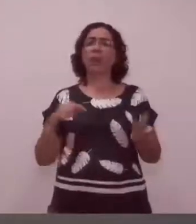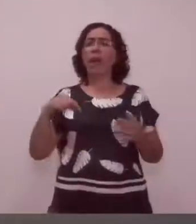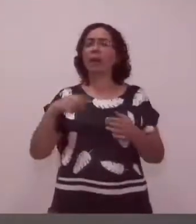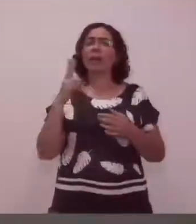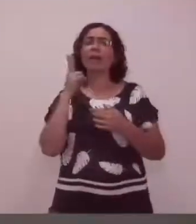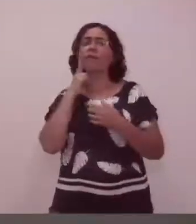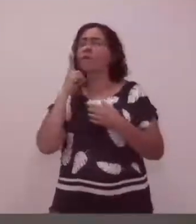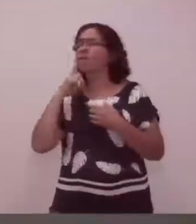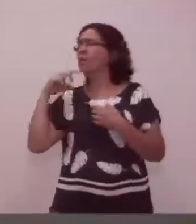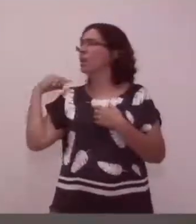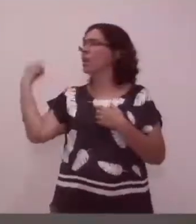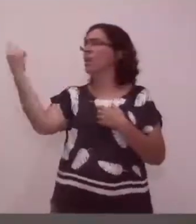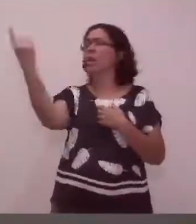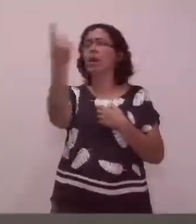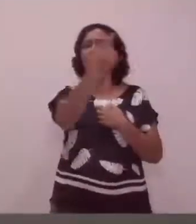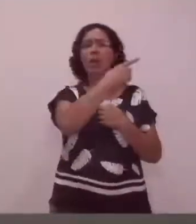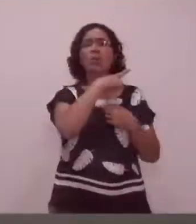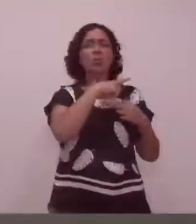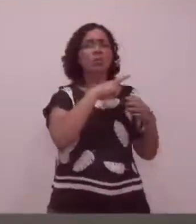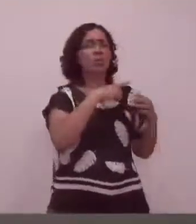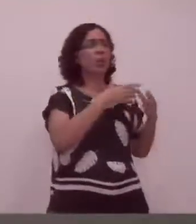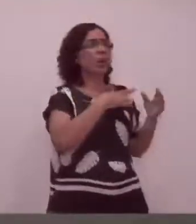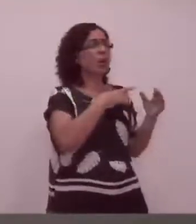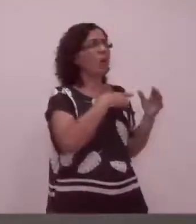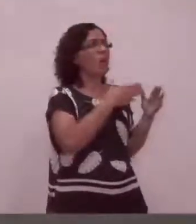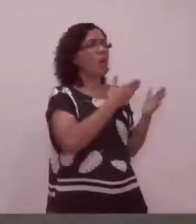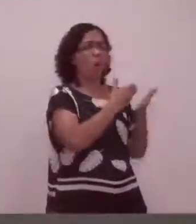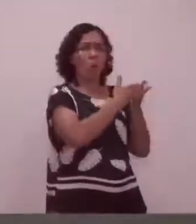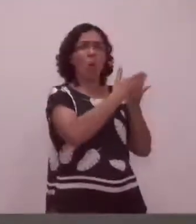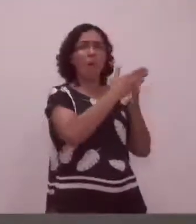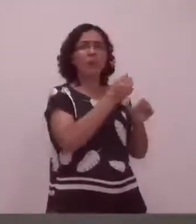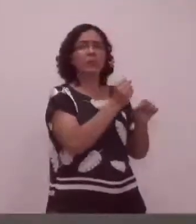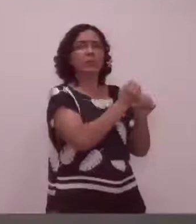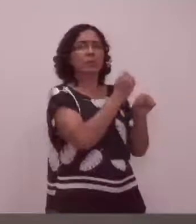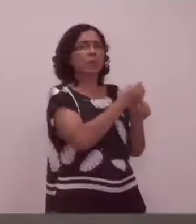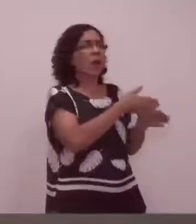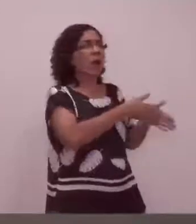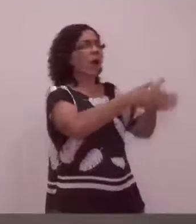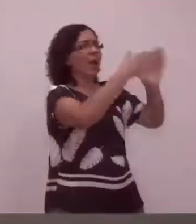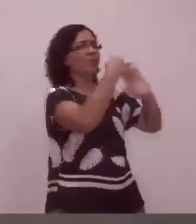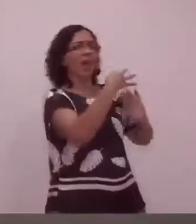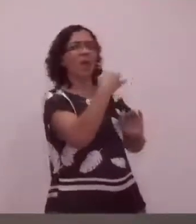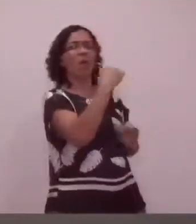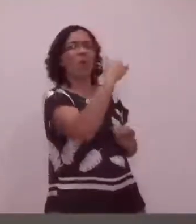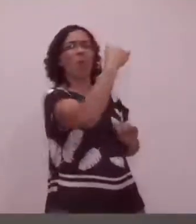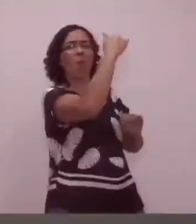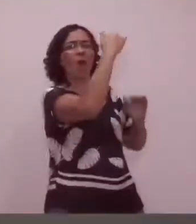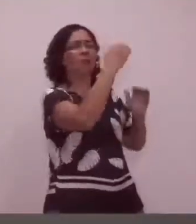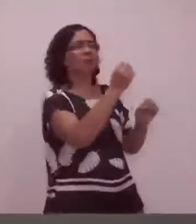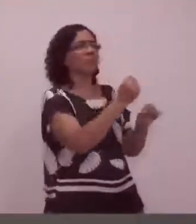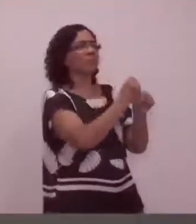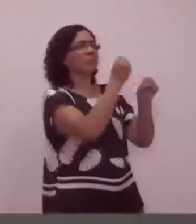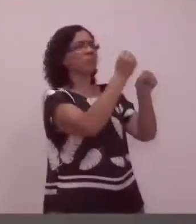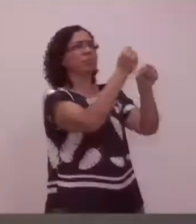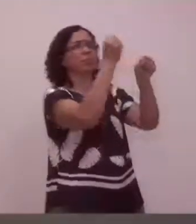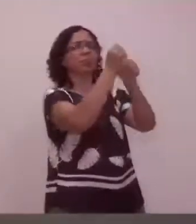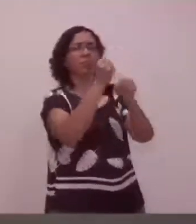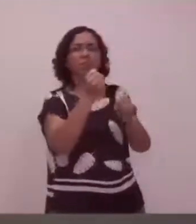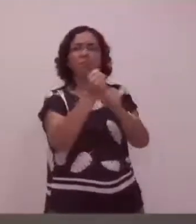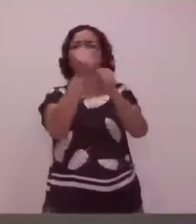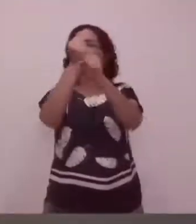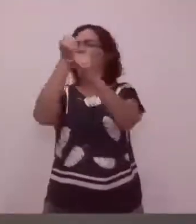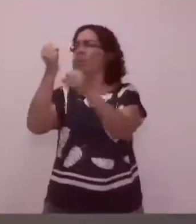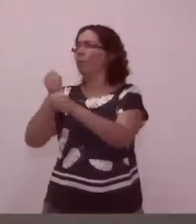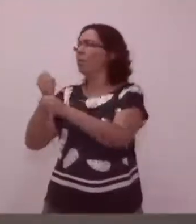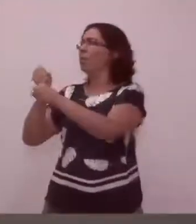Vinhedo se pipocam prédios de quatro andares, inclusive o Minha Casa Minha Vida, que, na verdade, não atende o cidadão que está na lista de